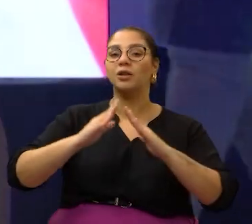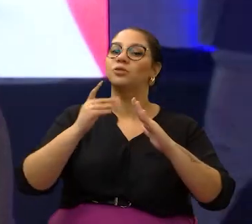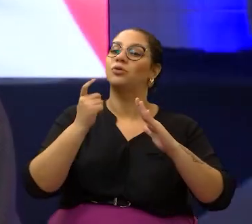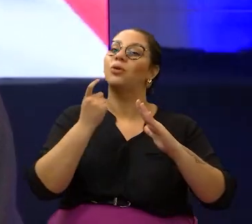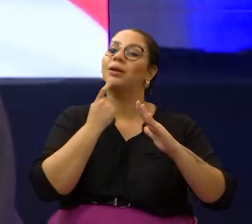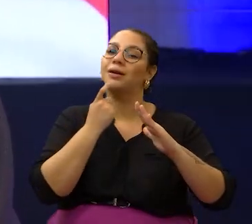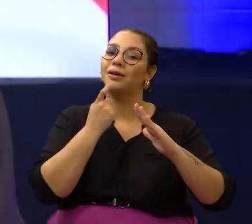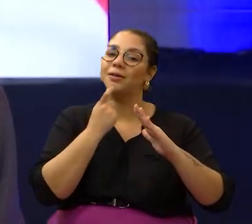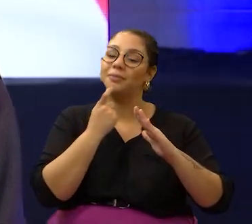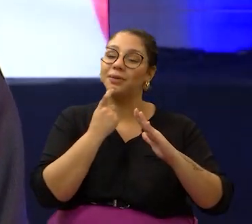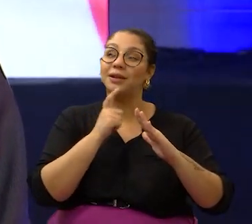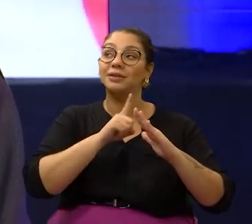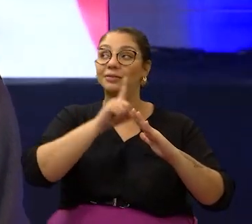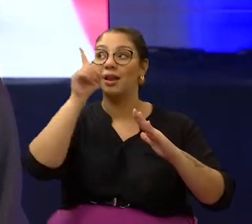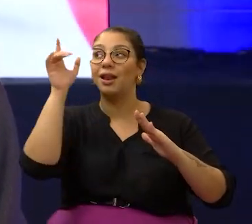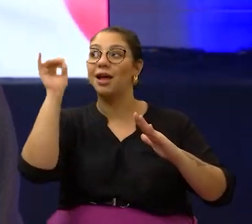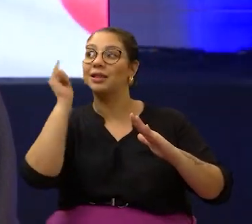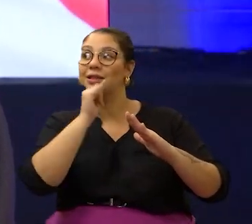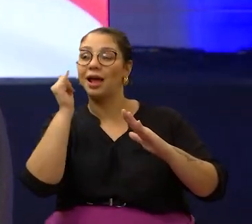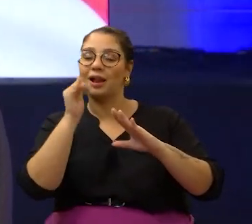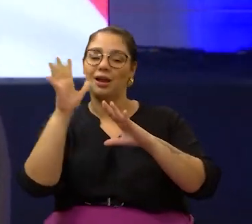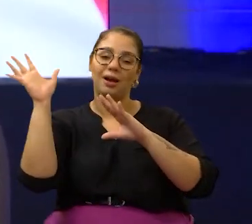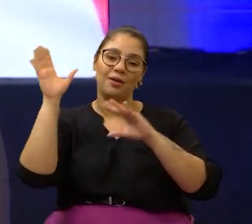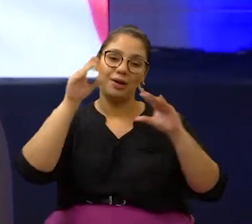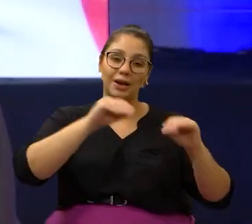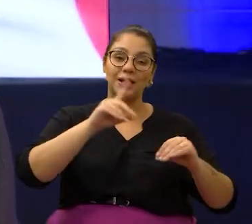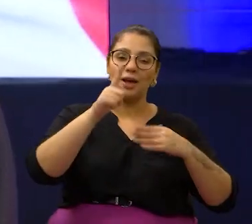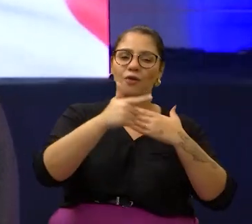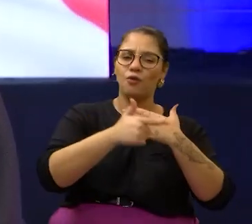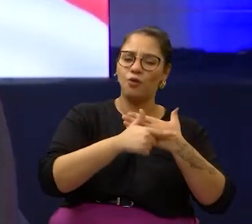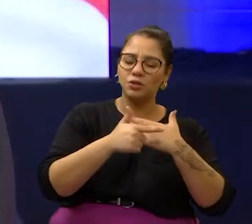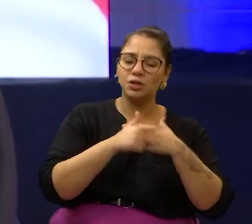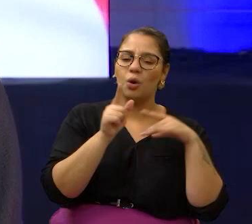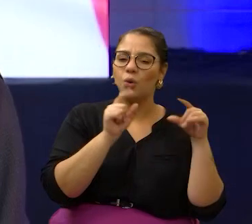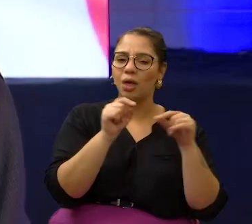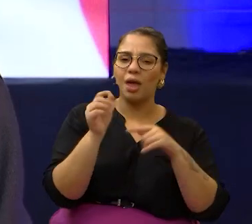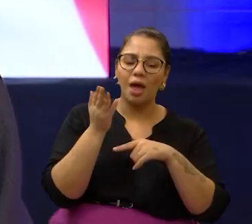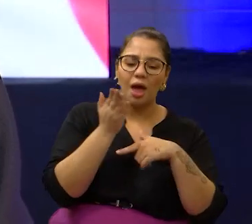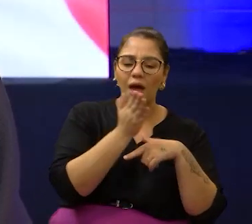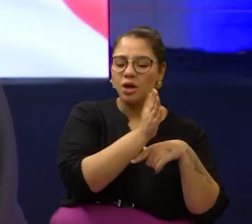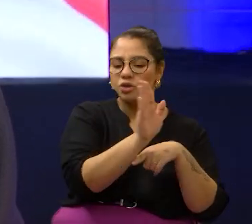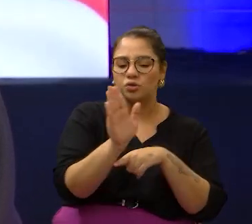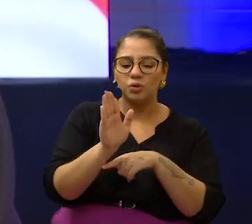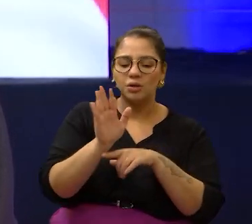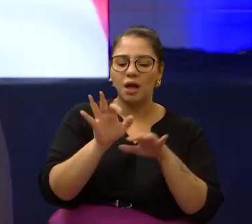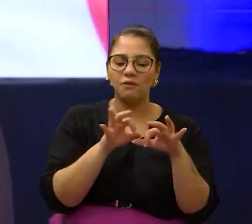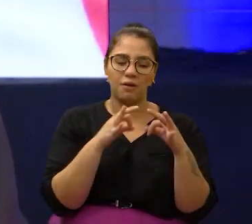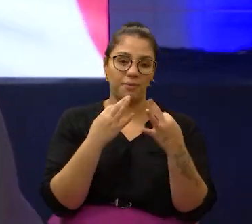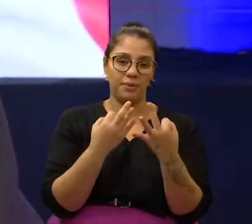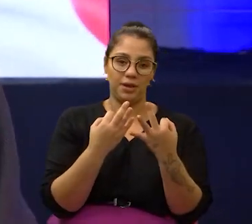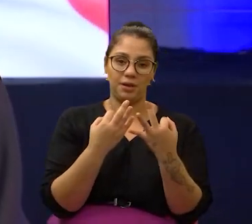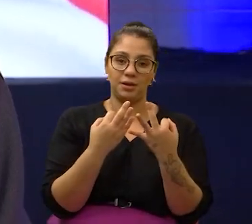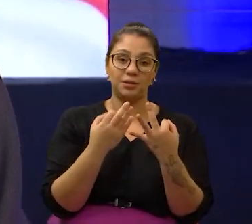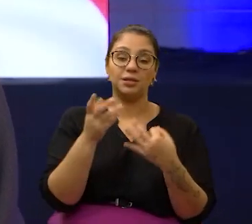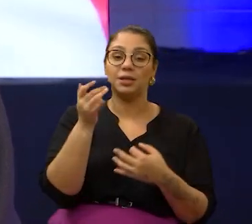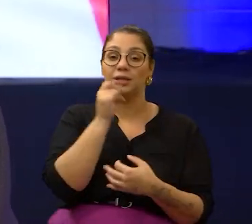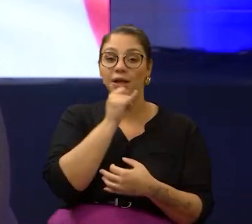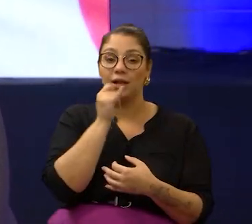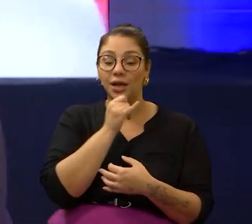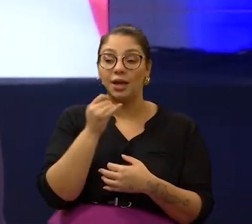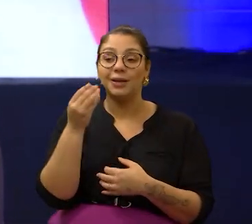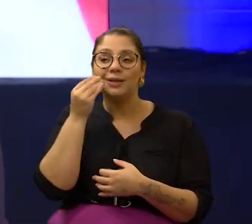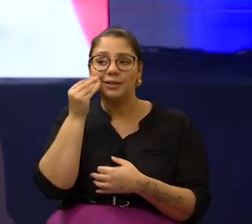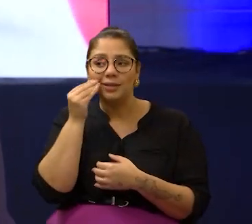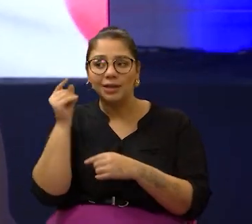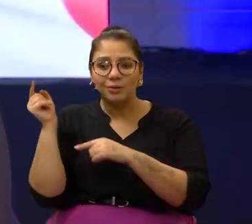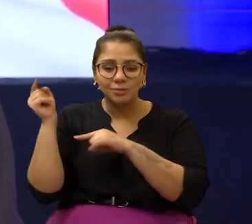Campinas que tinha um papel inicial de ajudar aquelas famílias italianas que vieram para o Brasil em